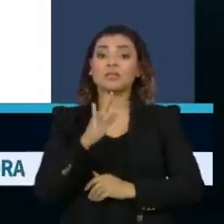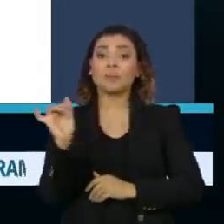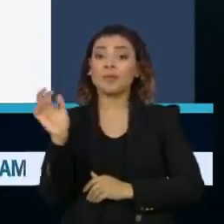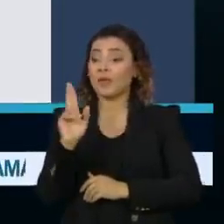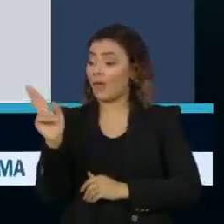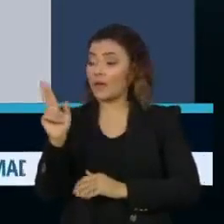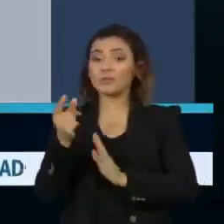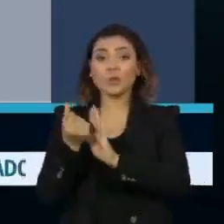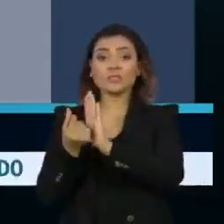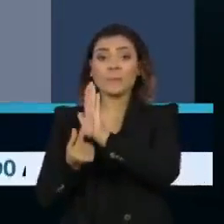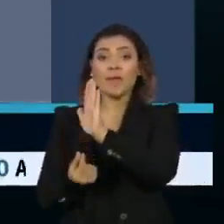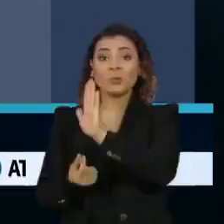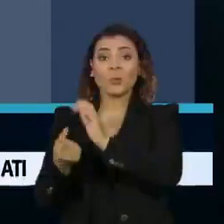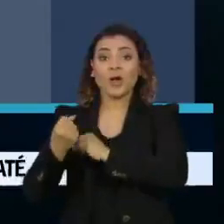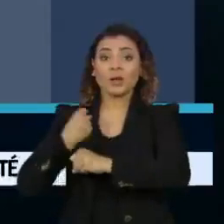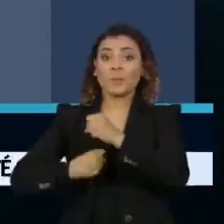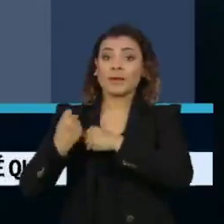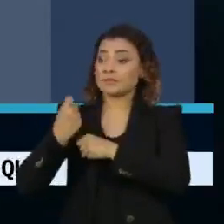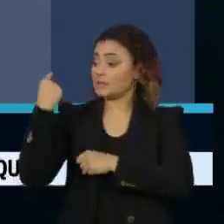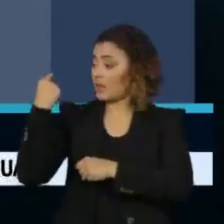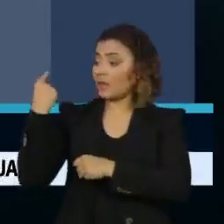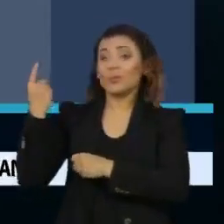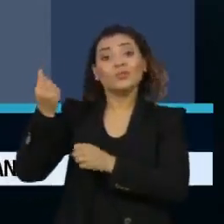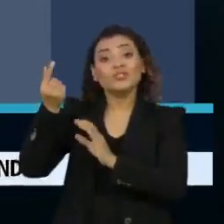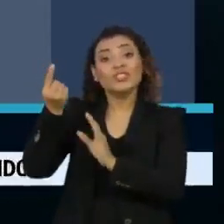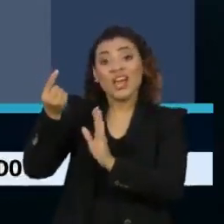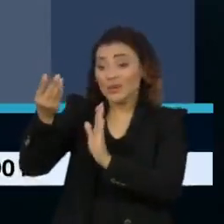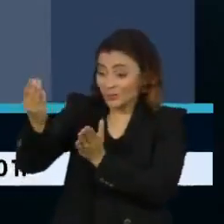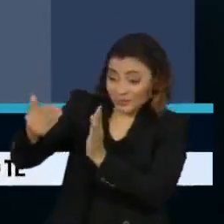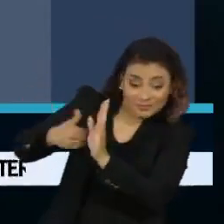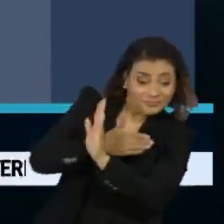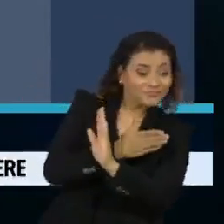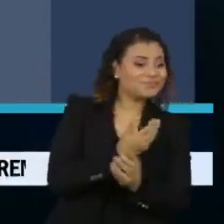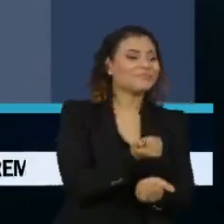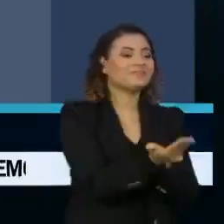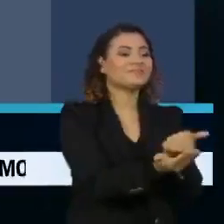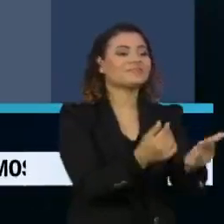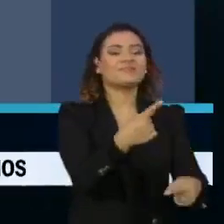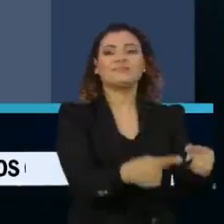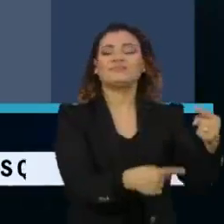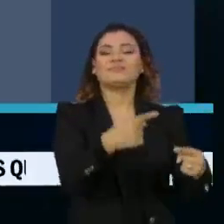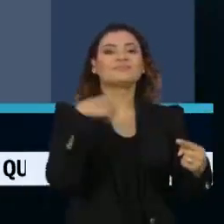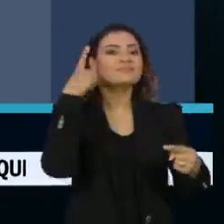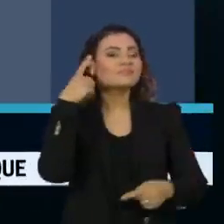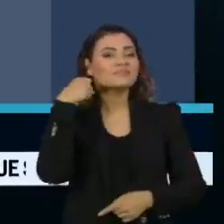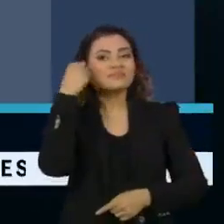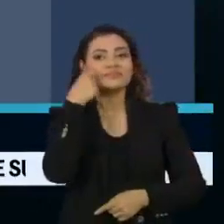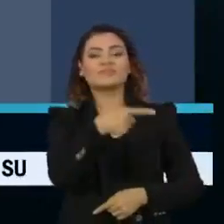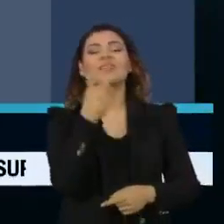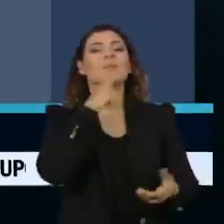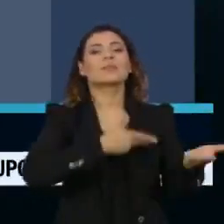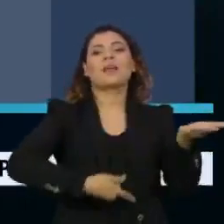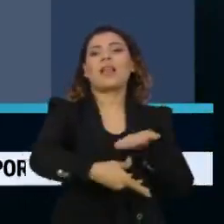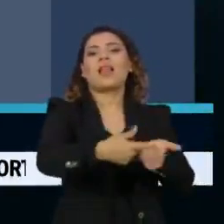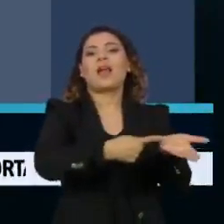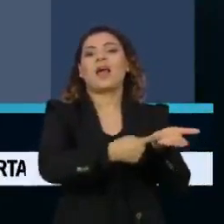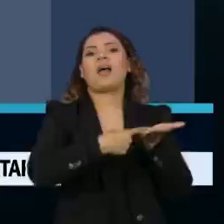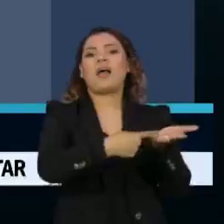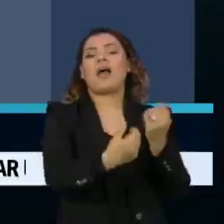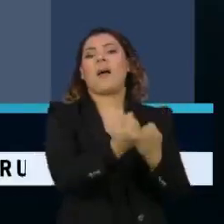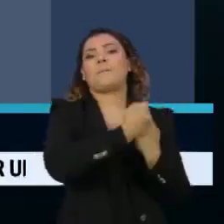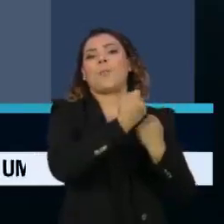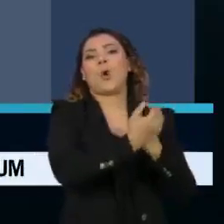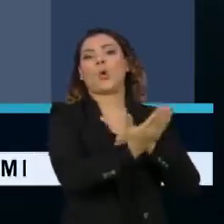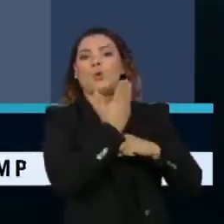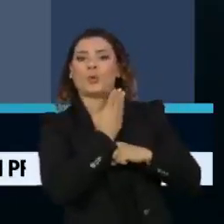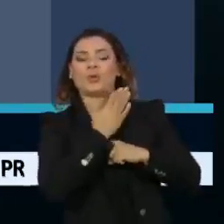do orçamento do ano passado para atender demandas de deputados e senadores numa espécie de orçamento paralelo. A